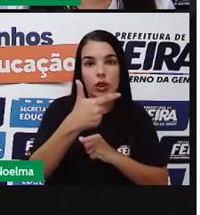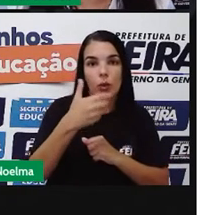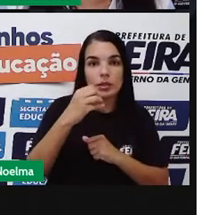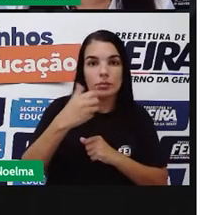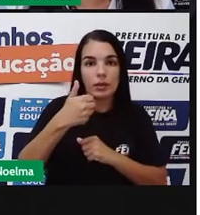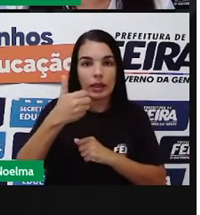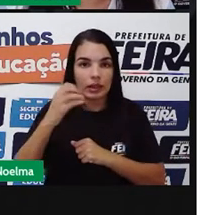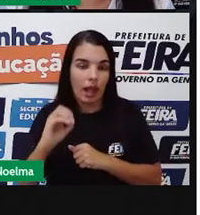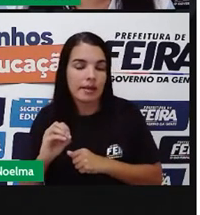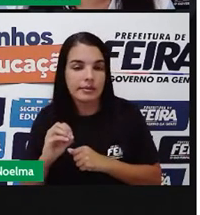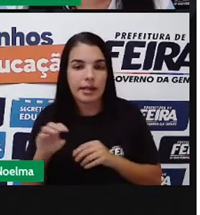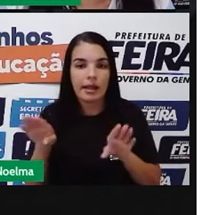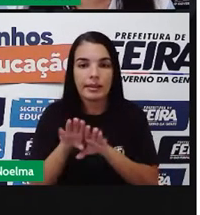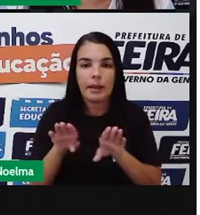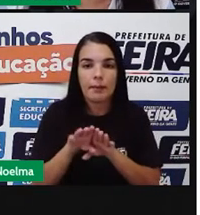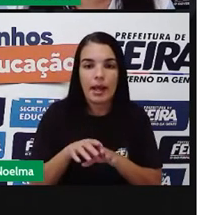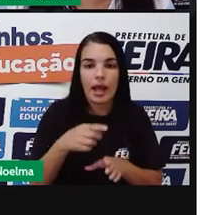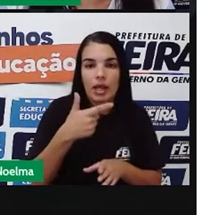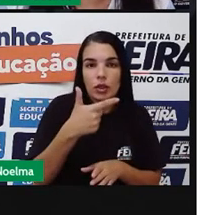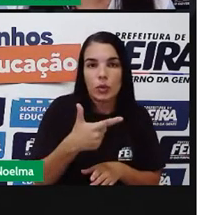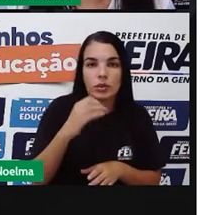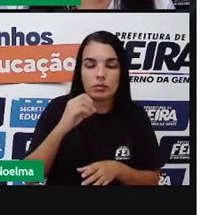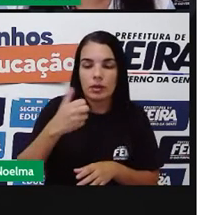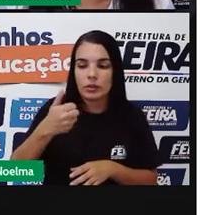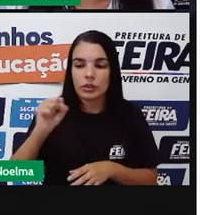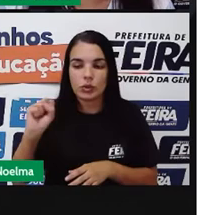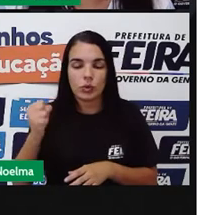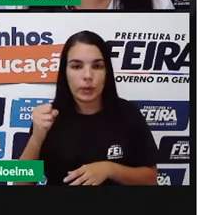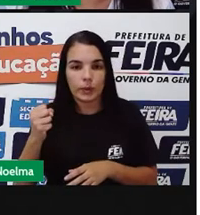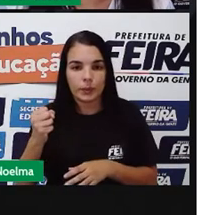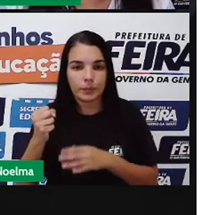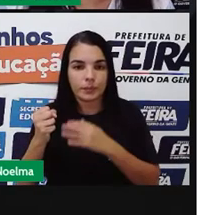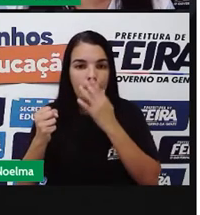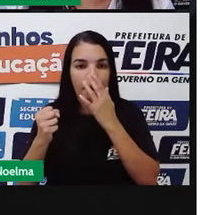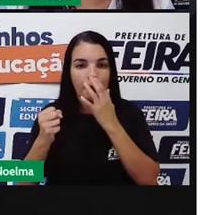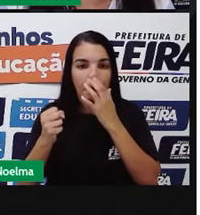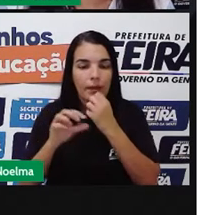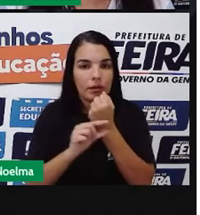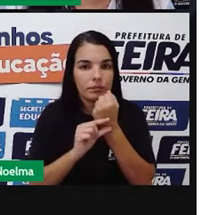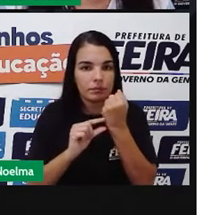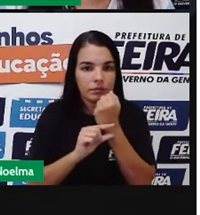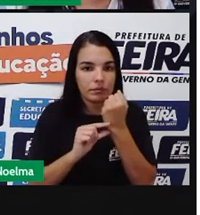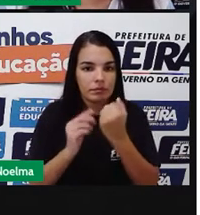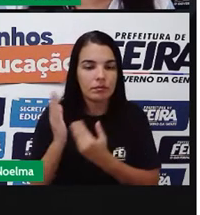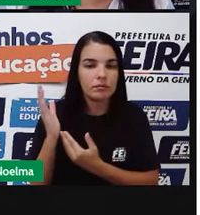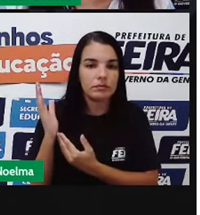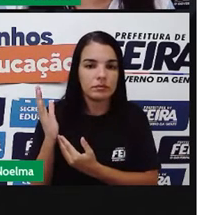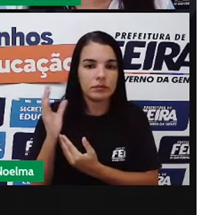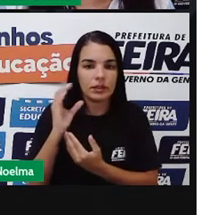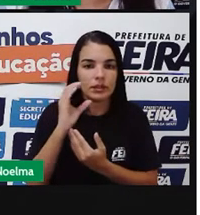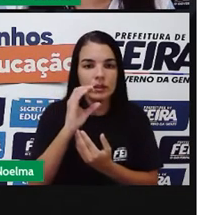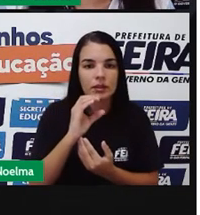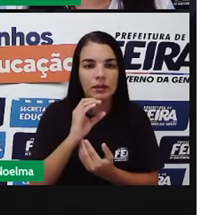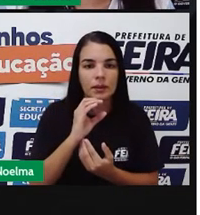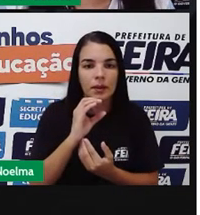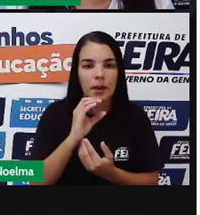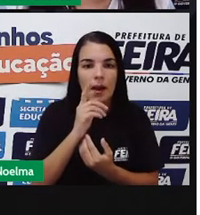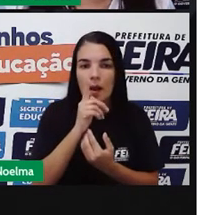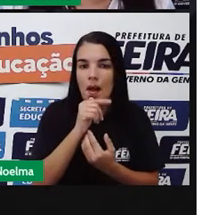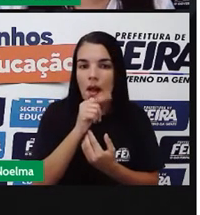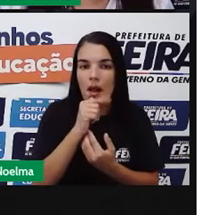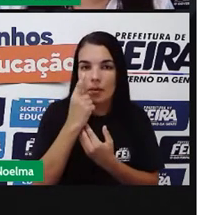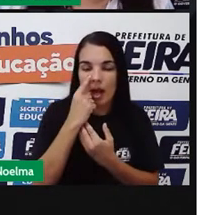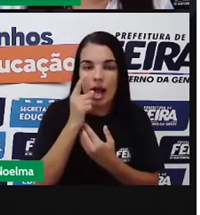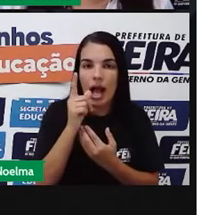Sistema Nacional de Informações de Saneamento 2018, né? A fonte foi essa. Então, água está representada aí